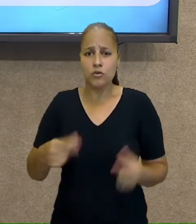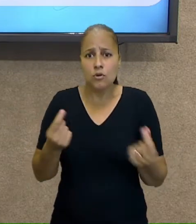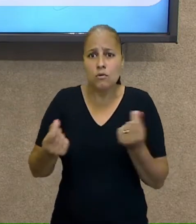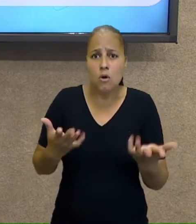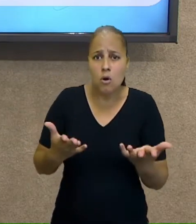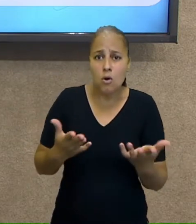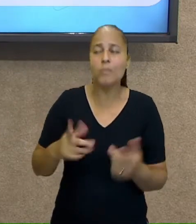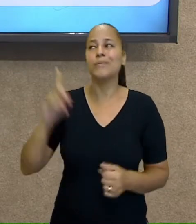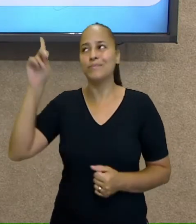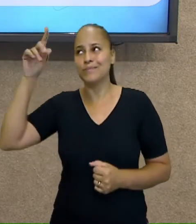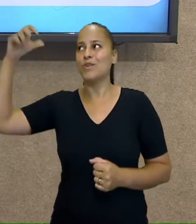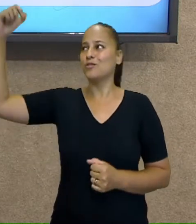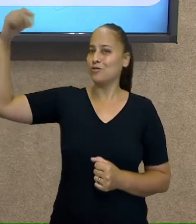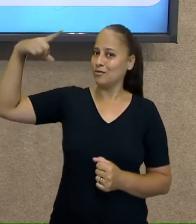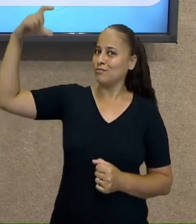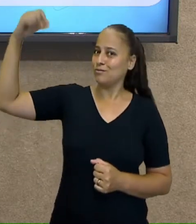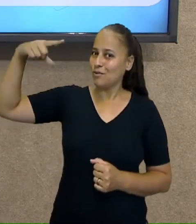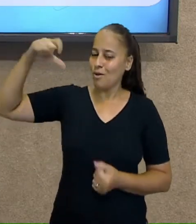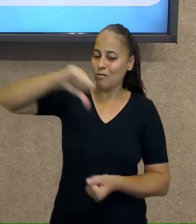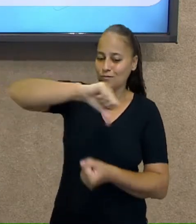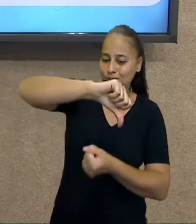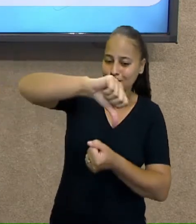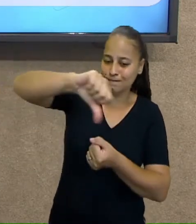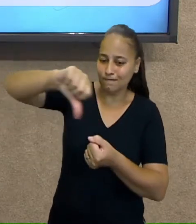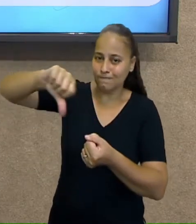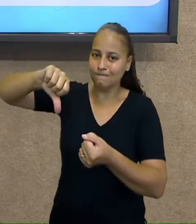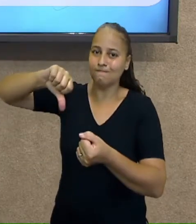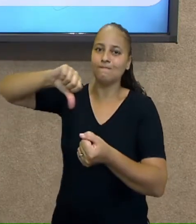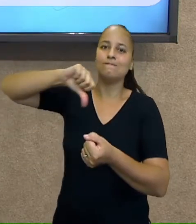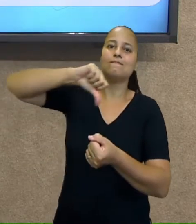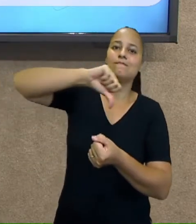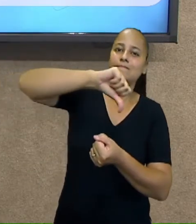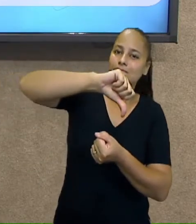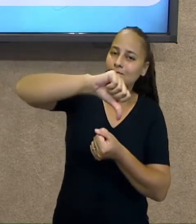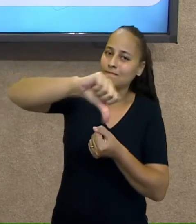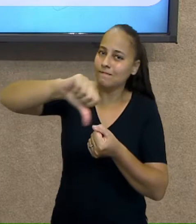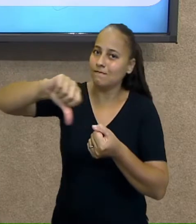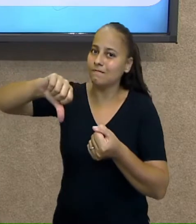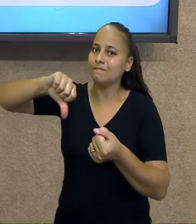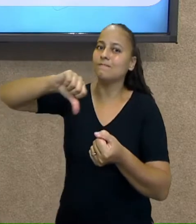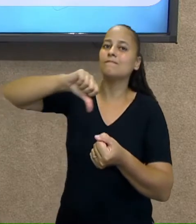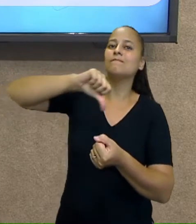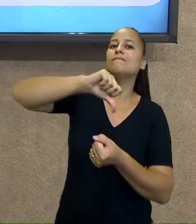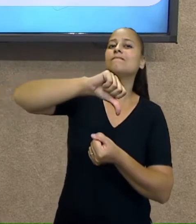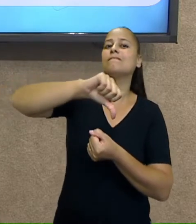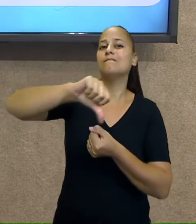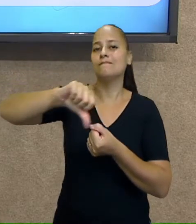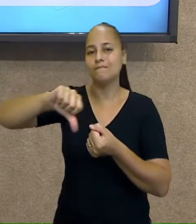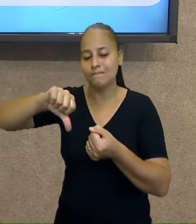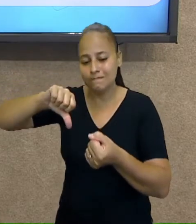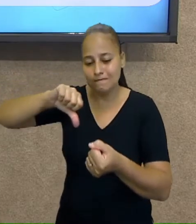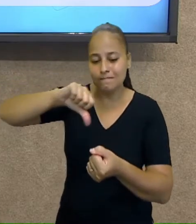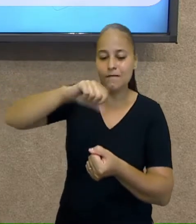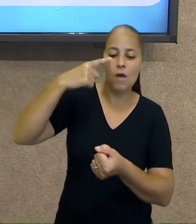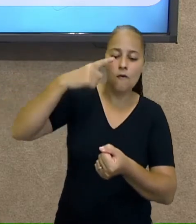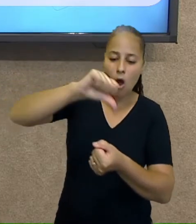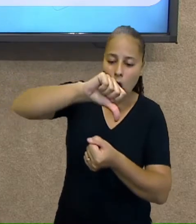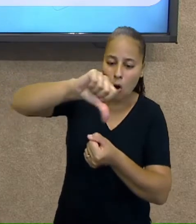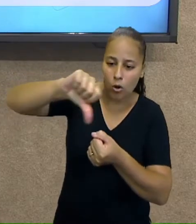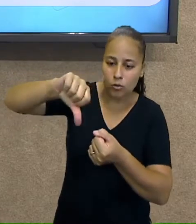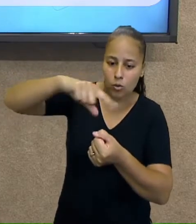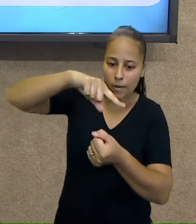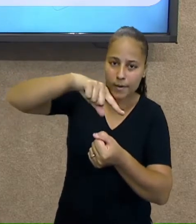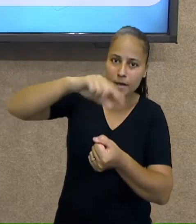Por causa do movimento que a Terra faz em torno de si mesma. Imaginem, na medida que ela vai rodando,